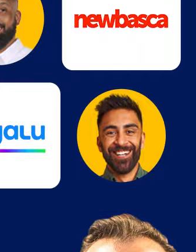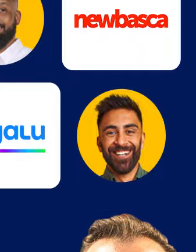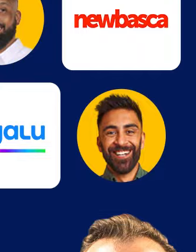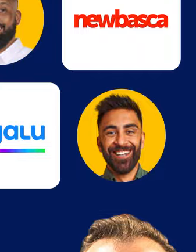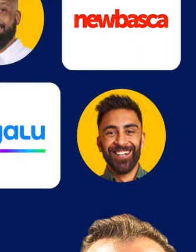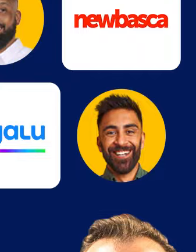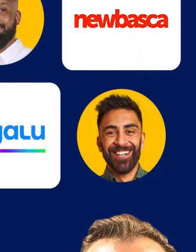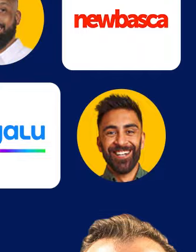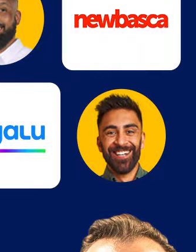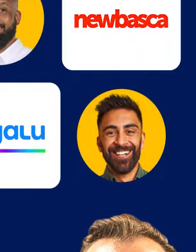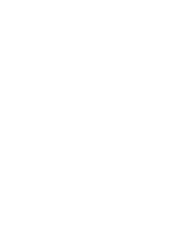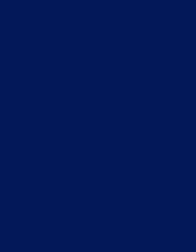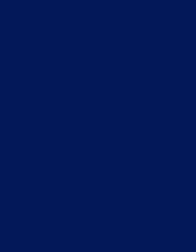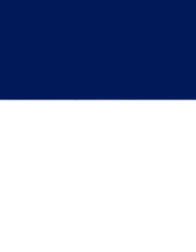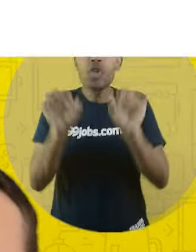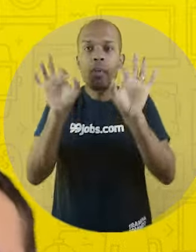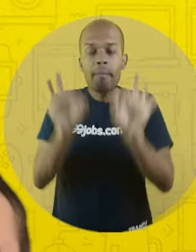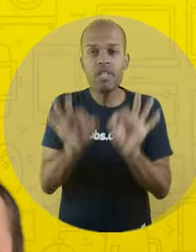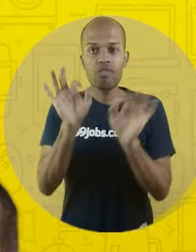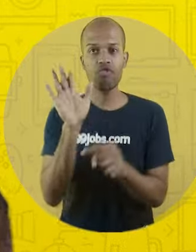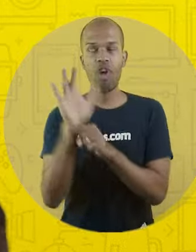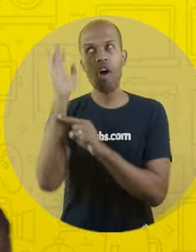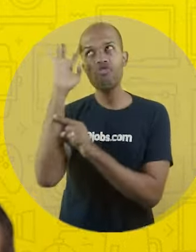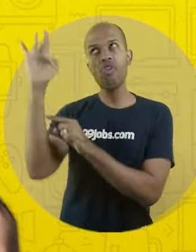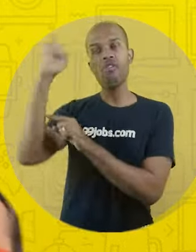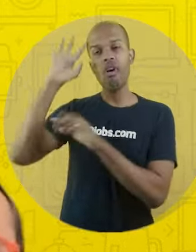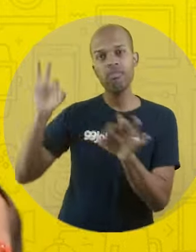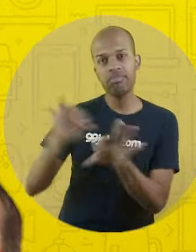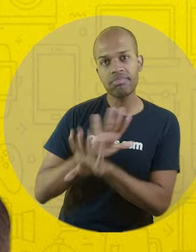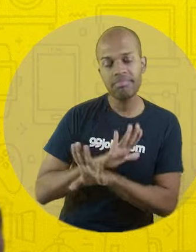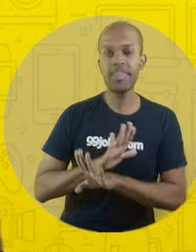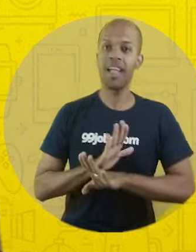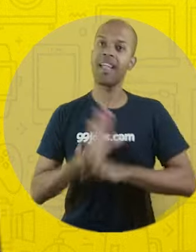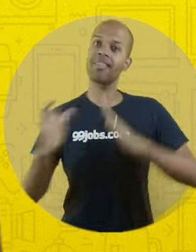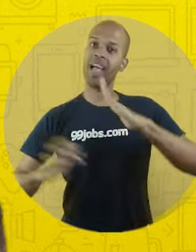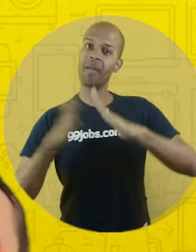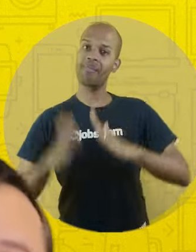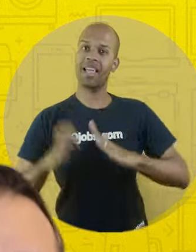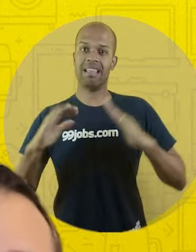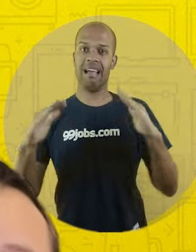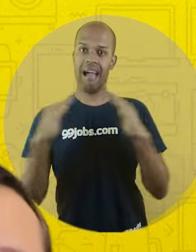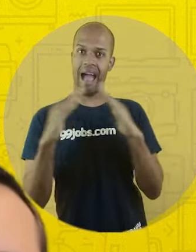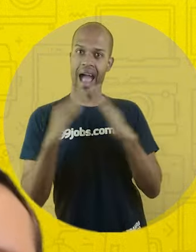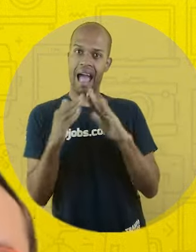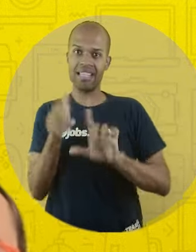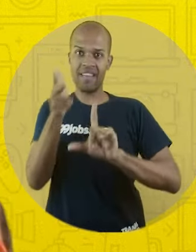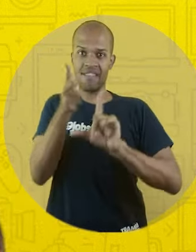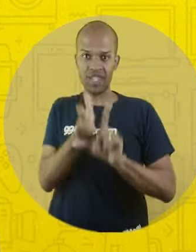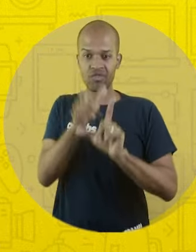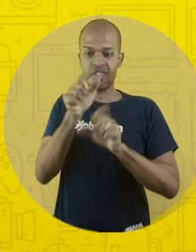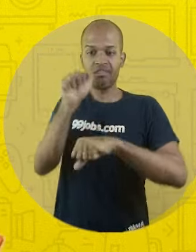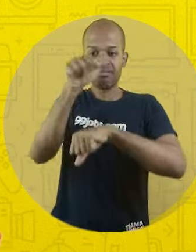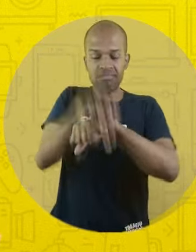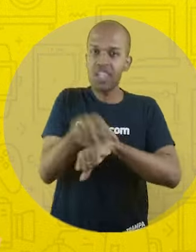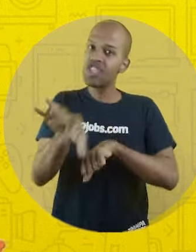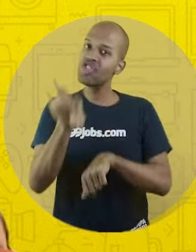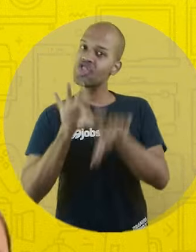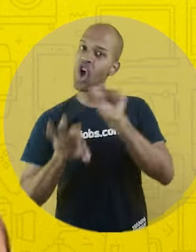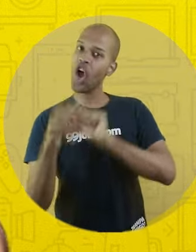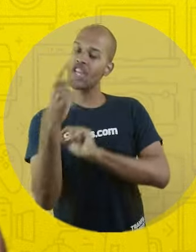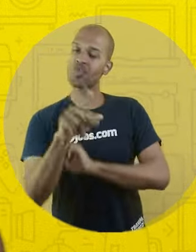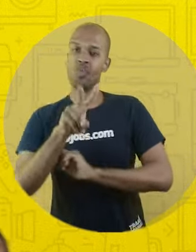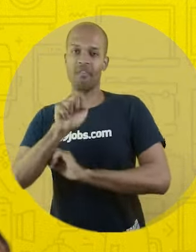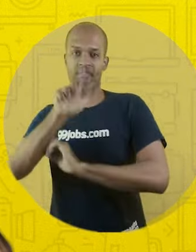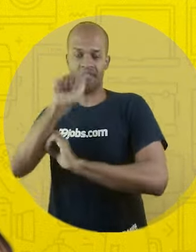Essa é pra você que tá procurando um trabalho em que possa aí de fato sonhar e realizar, porque na Casa e Vídeo você entra e escolhe a